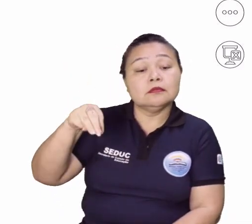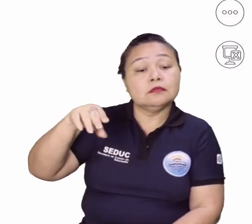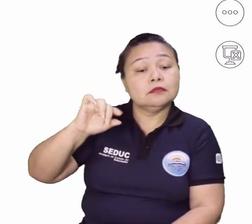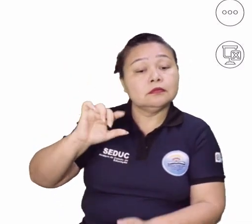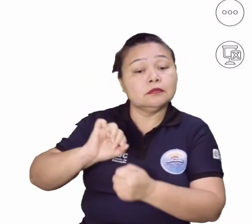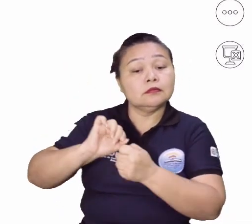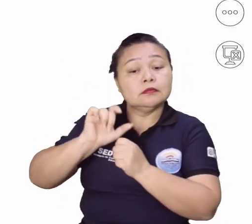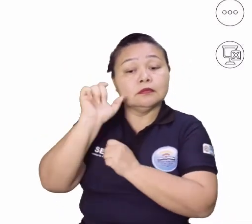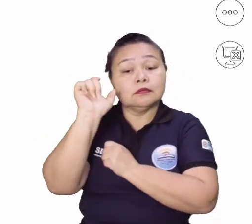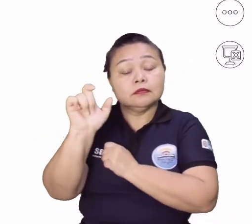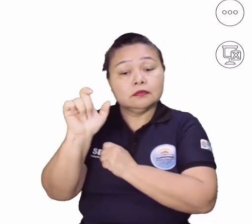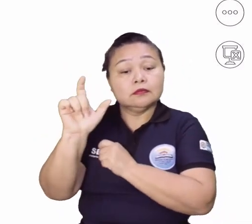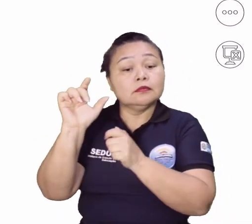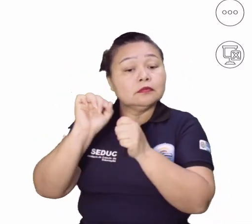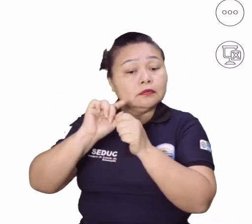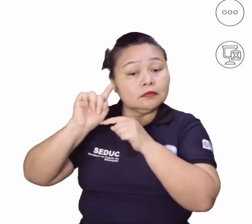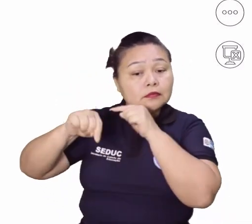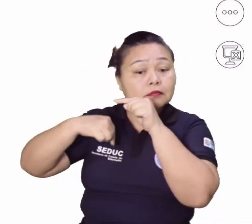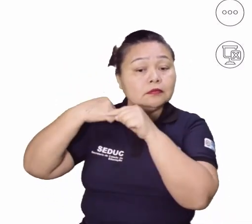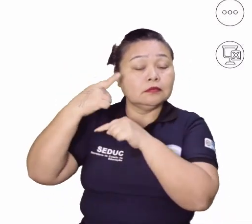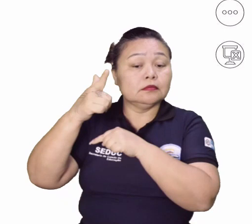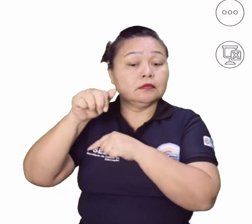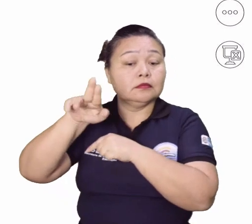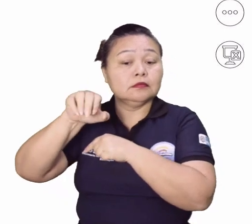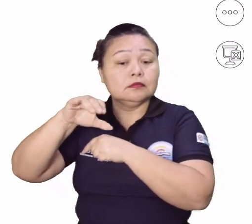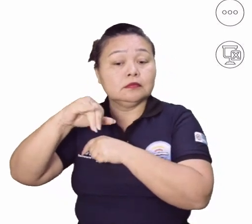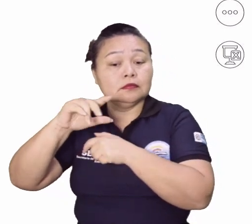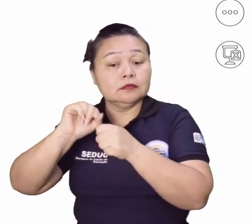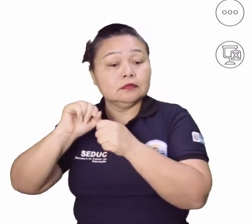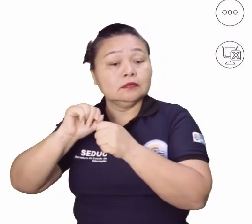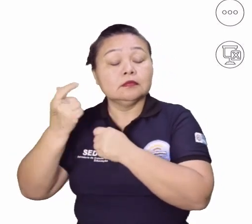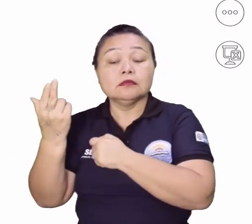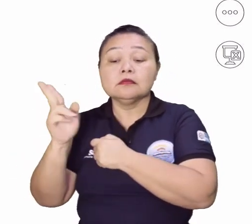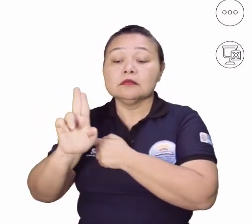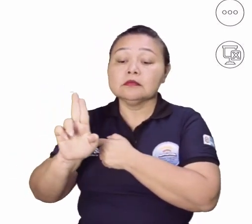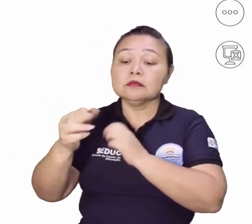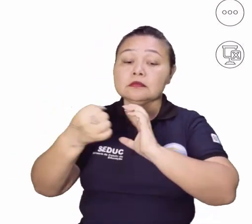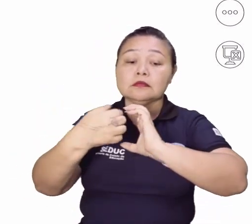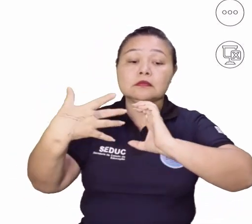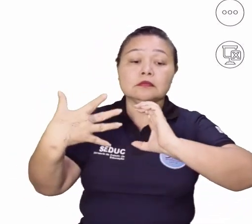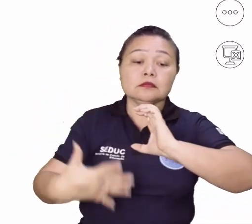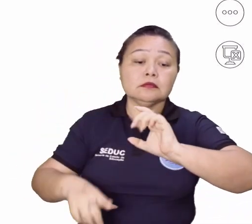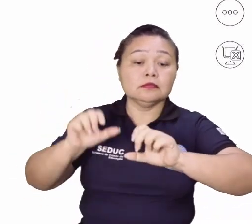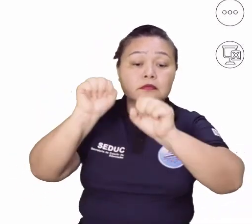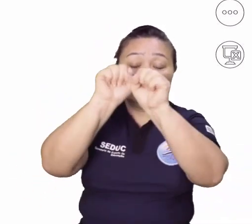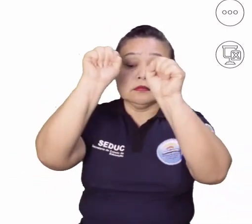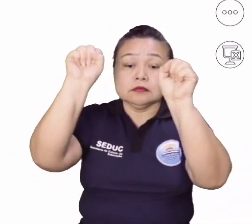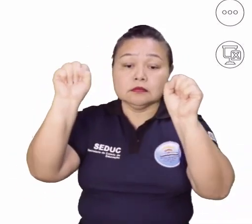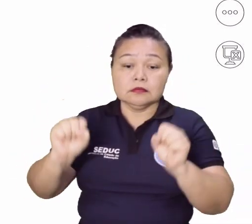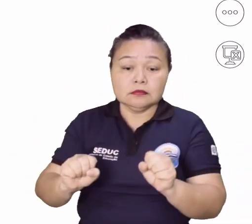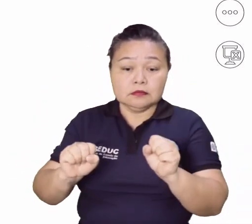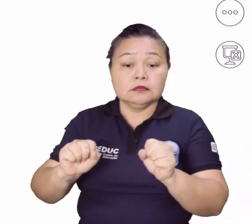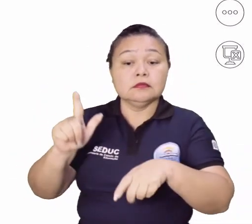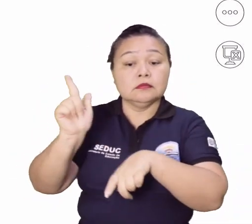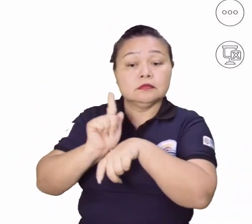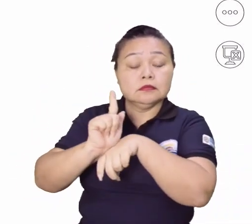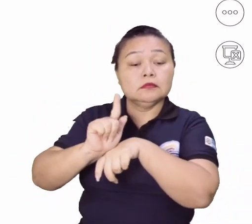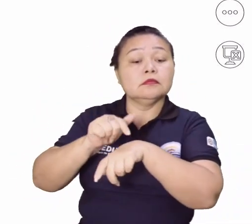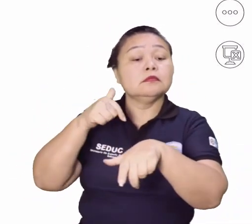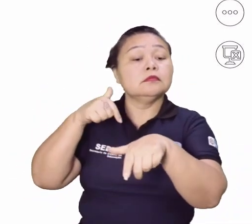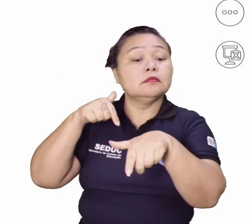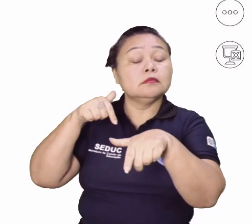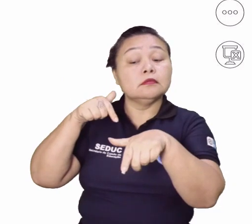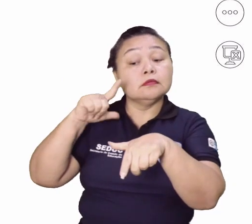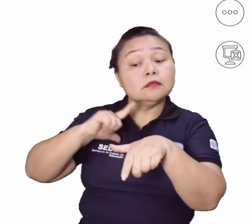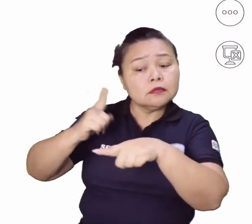concepção do Antônio Gramsci, que utiliza para caracterizar o sistema de produção e gestão empregado